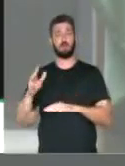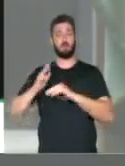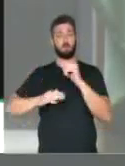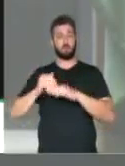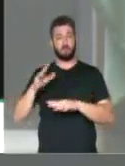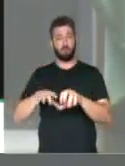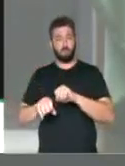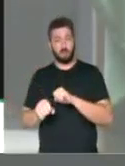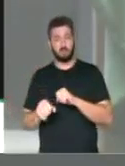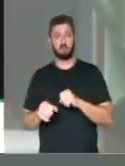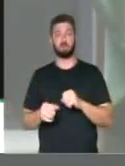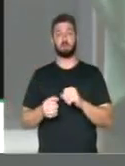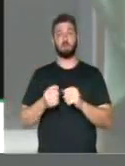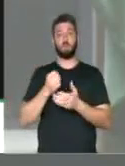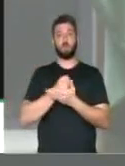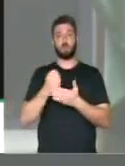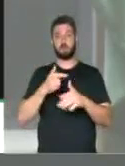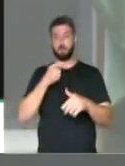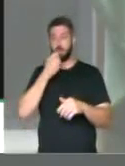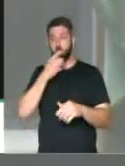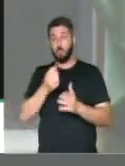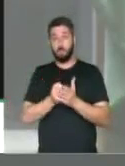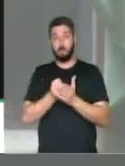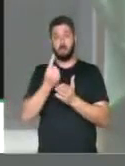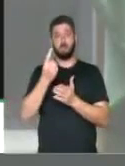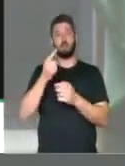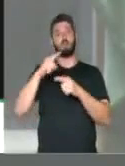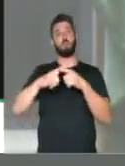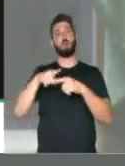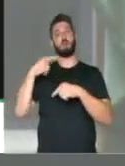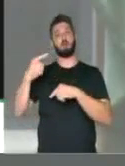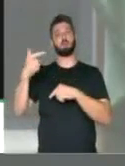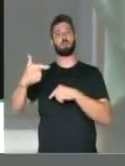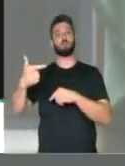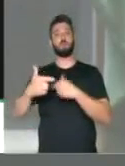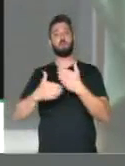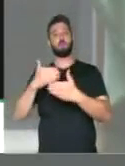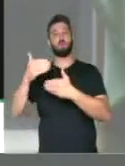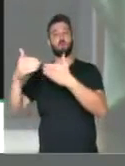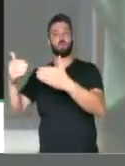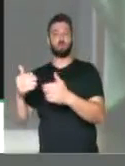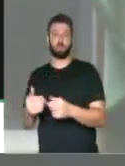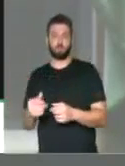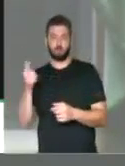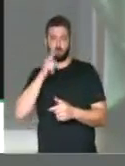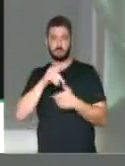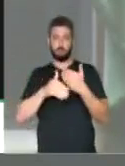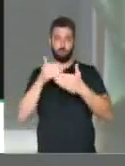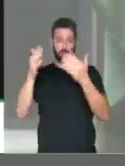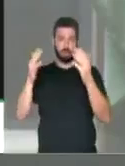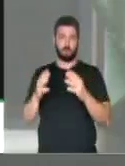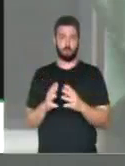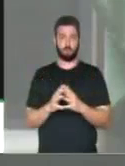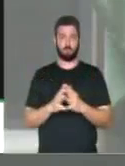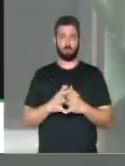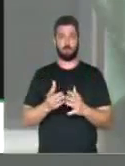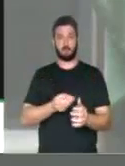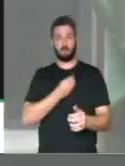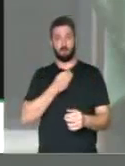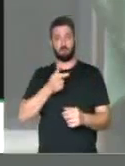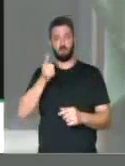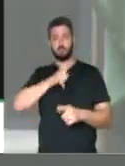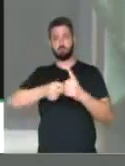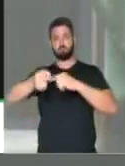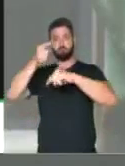profissional, o primeiro emprego para que um segundo possa ser desenvolvido e para que a vida